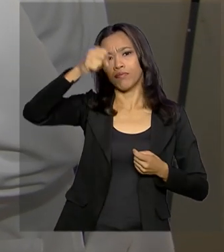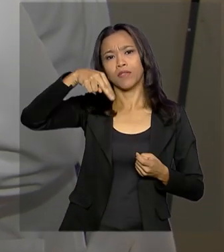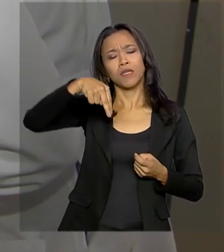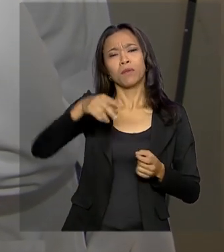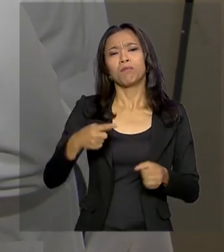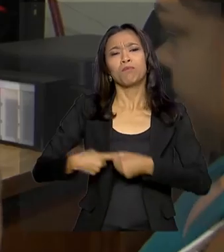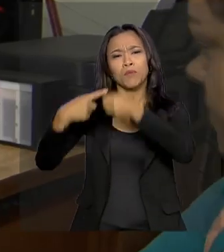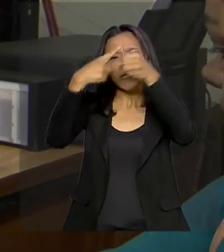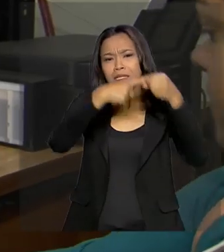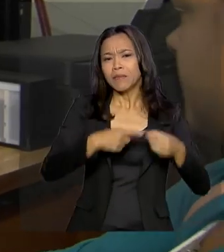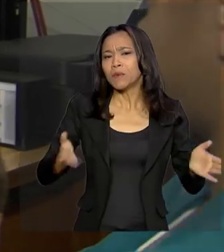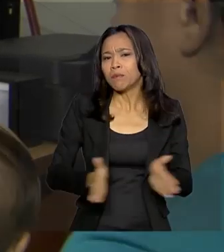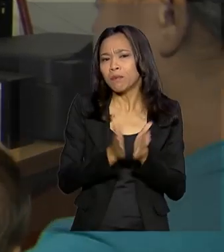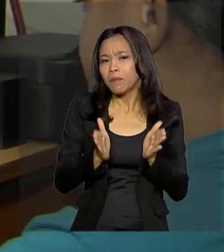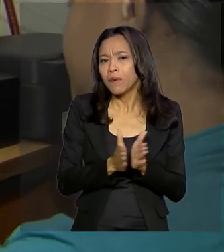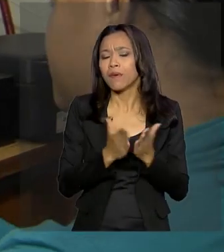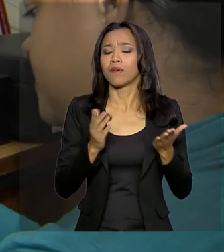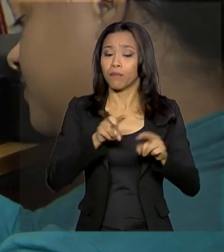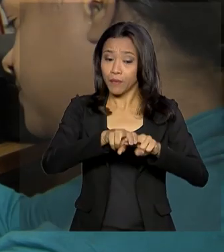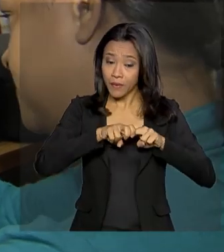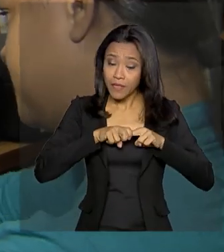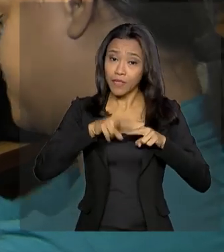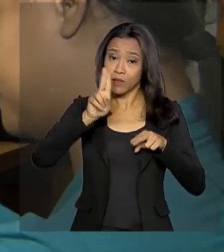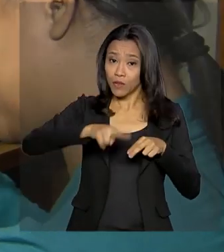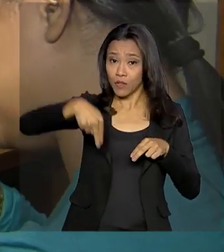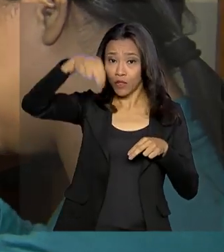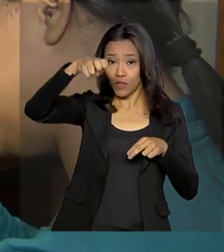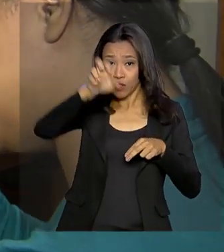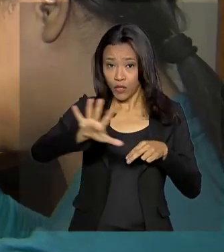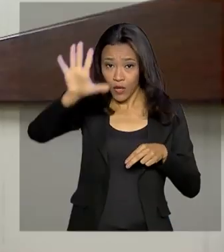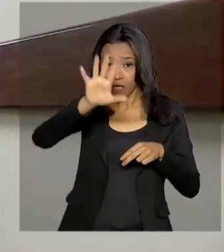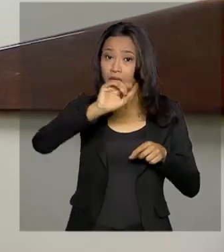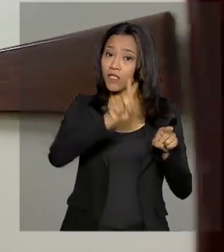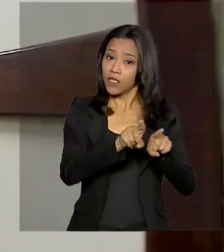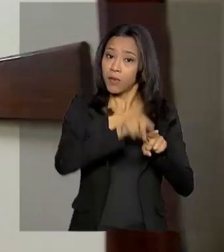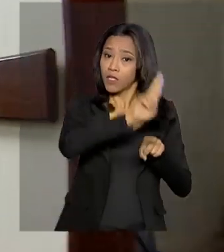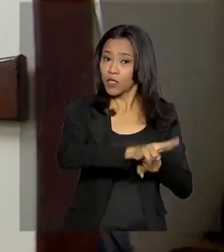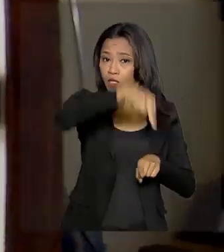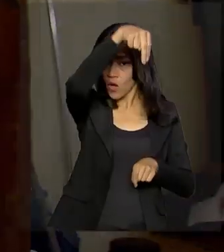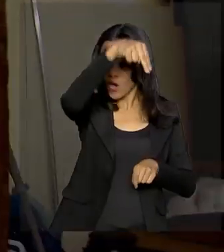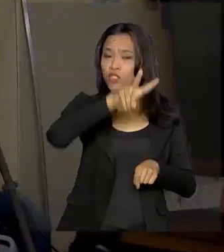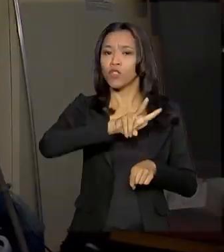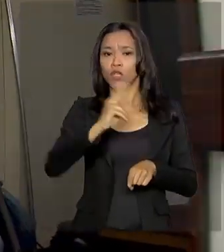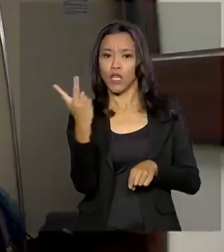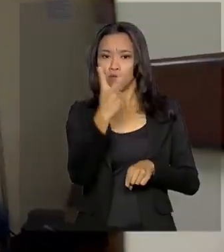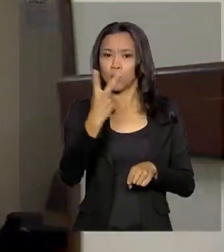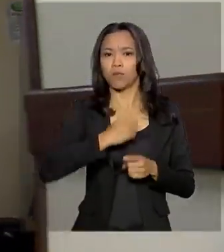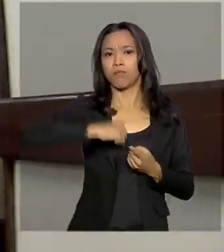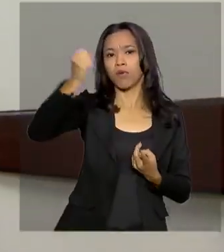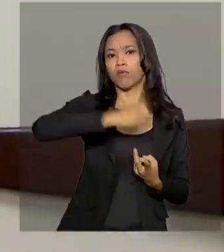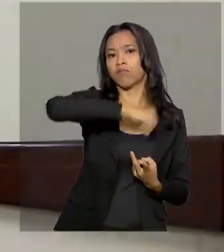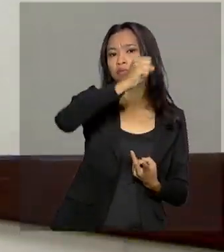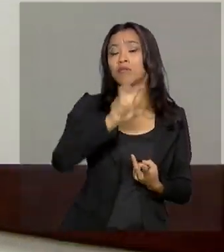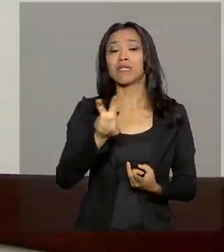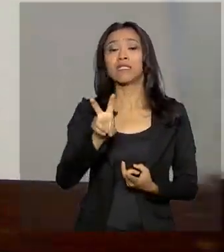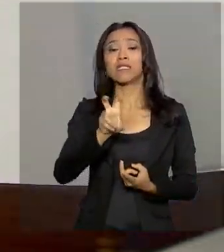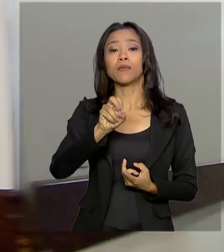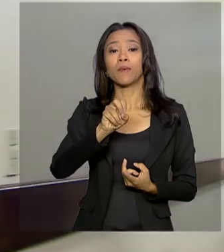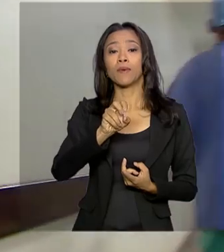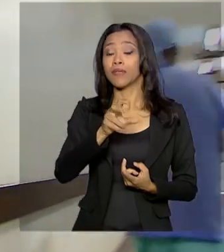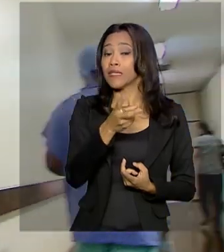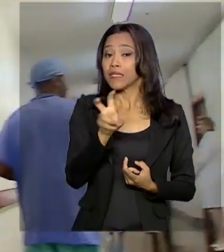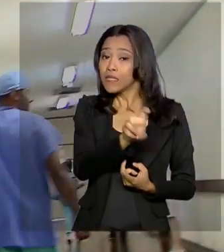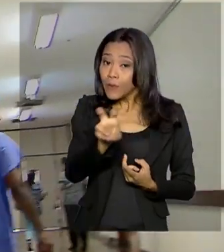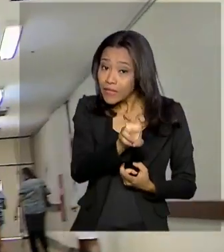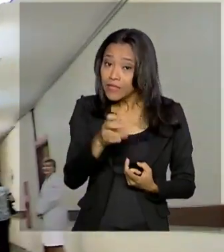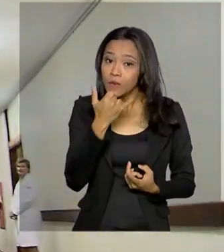necessitados. É por isso que as regiões Norte e Nordeste vão receber juntas 55% desse total.